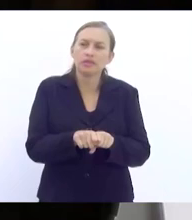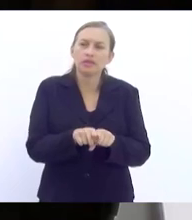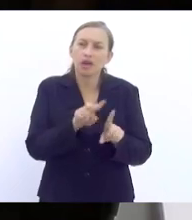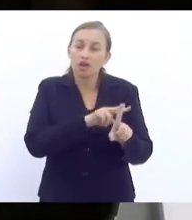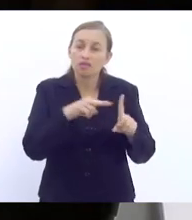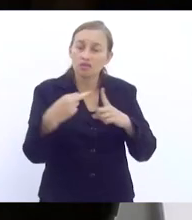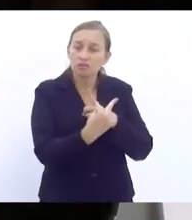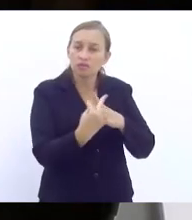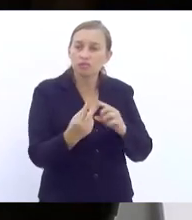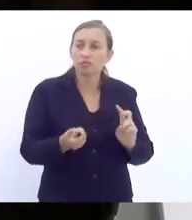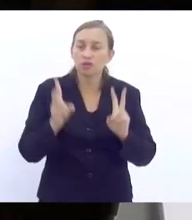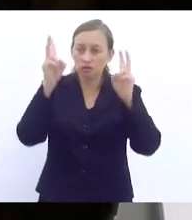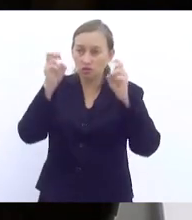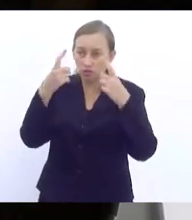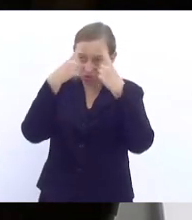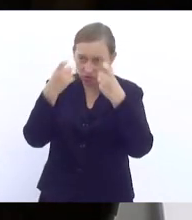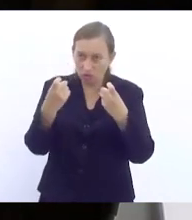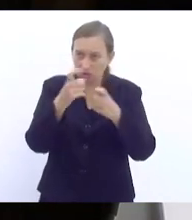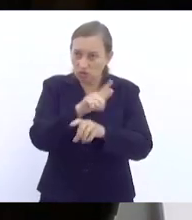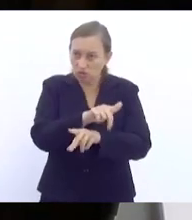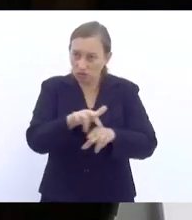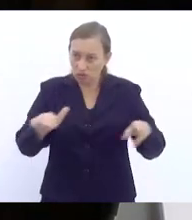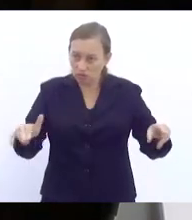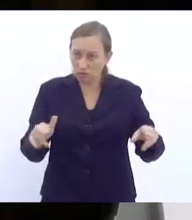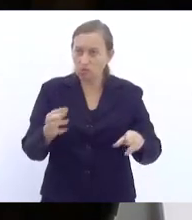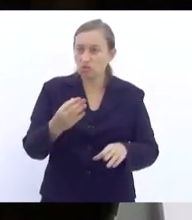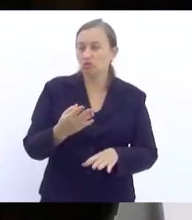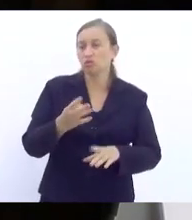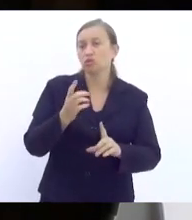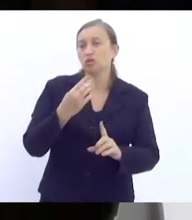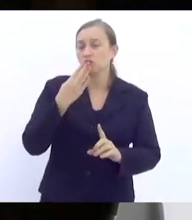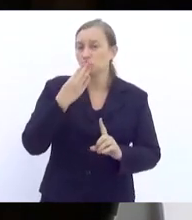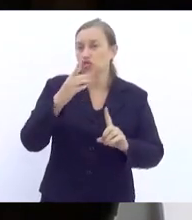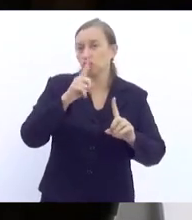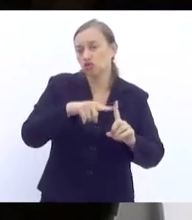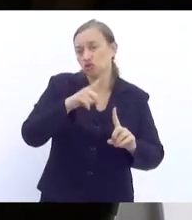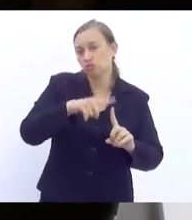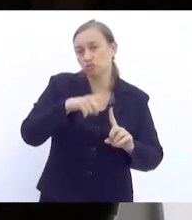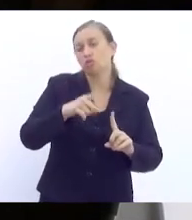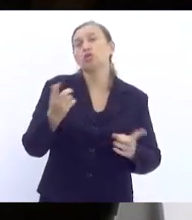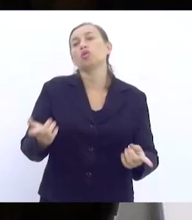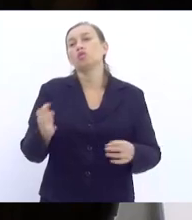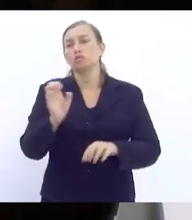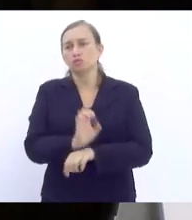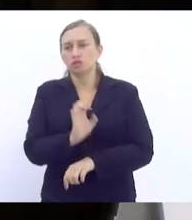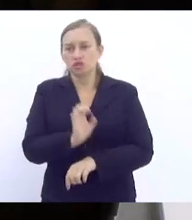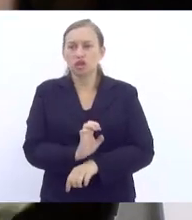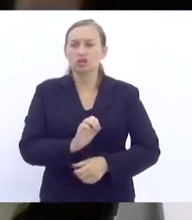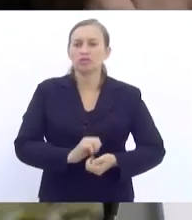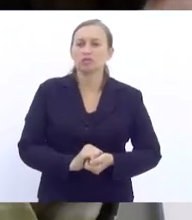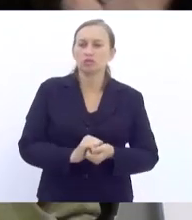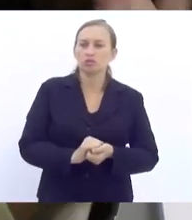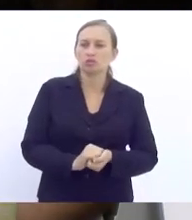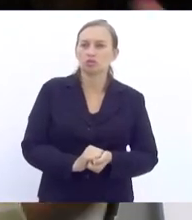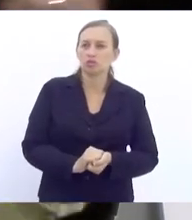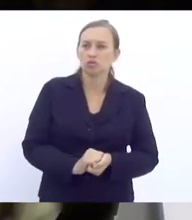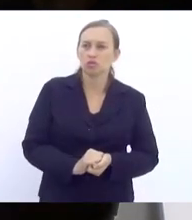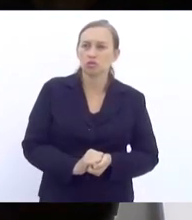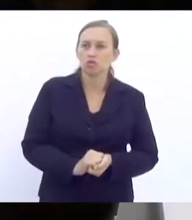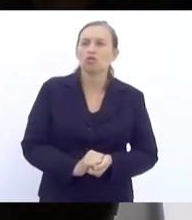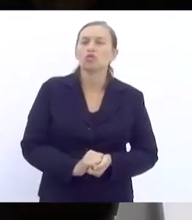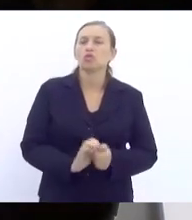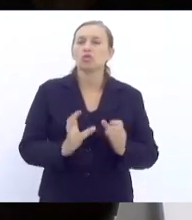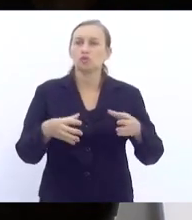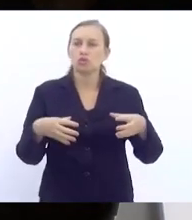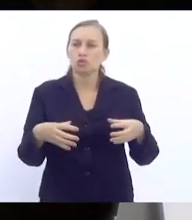visibilidade para questões de violência de diversos tipos no Estado, na educação básica, no governo estadual, e, no município, gente